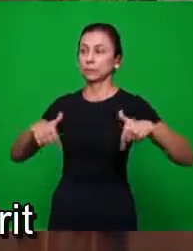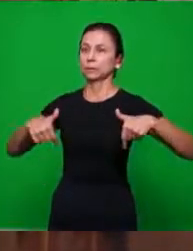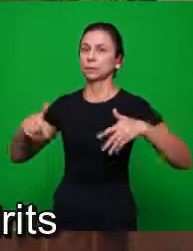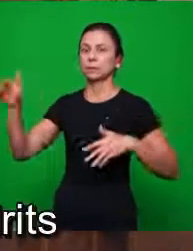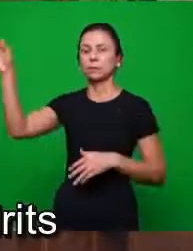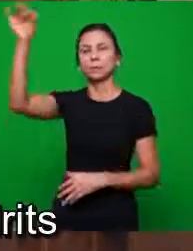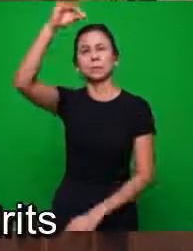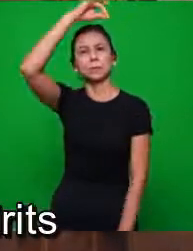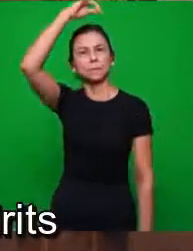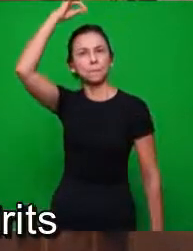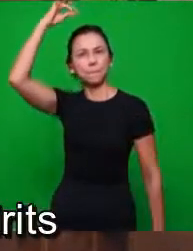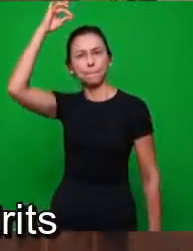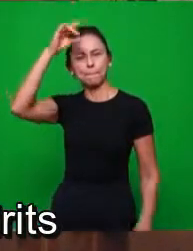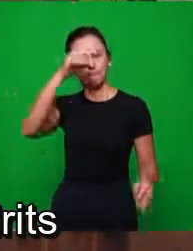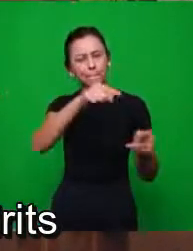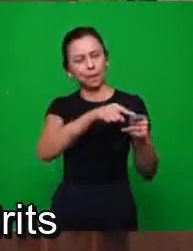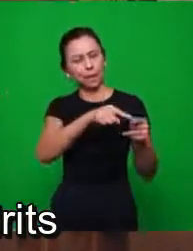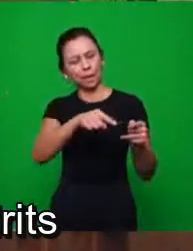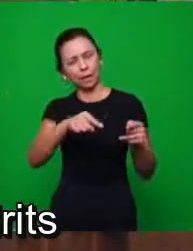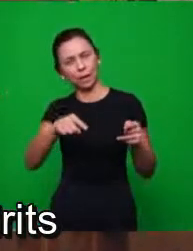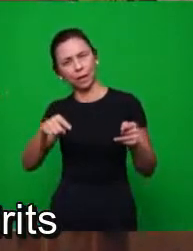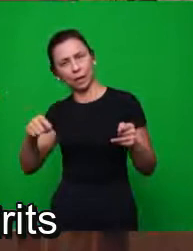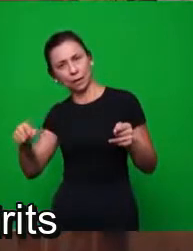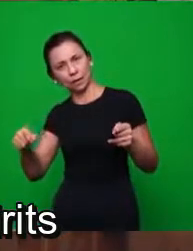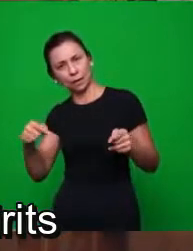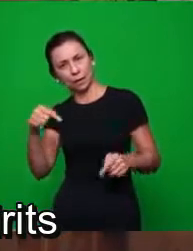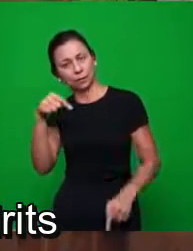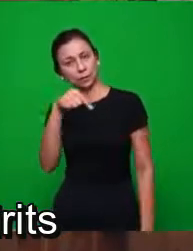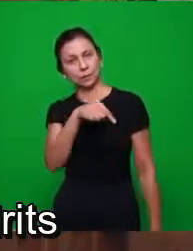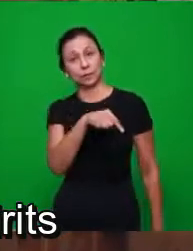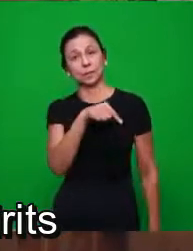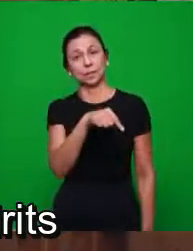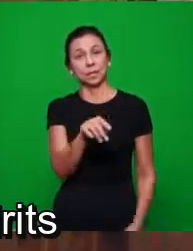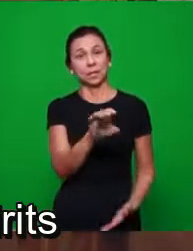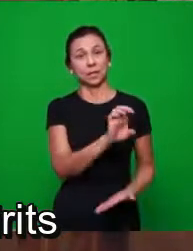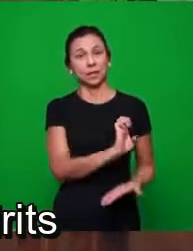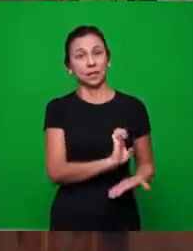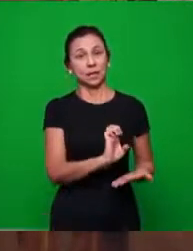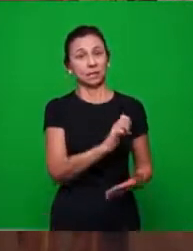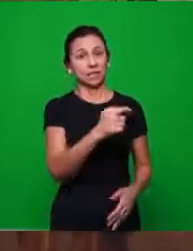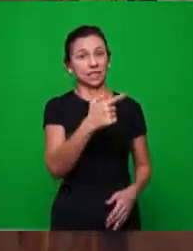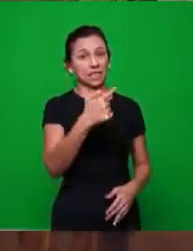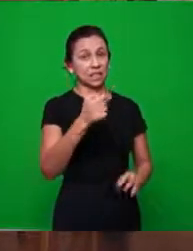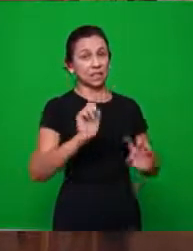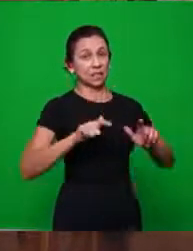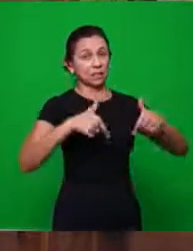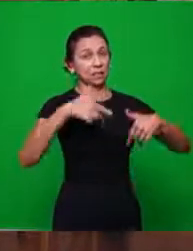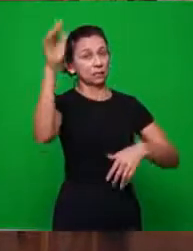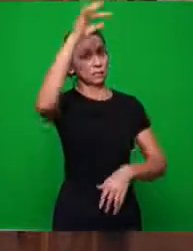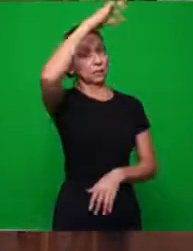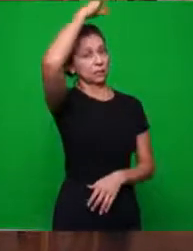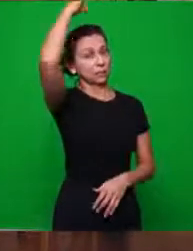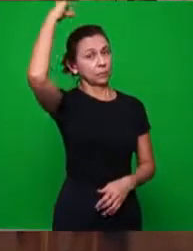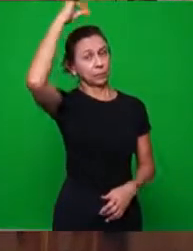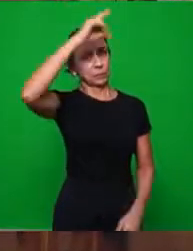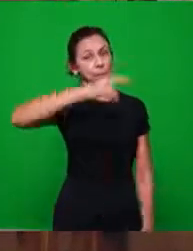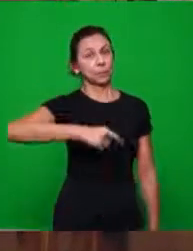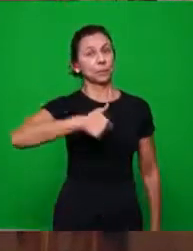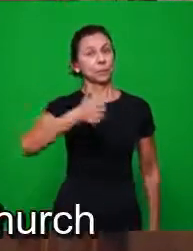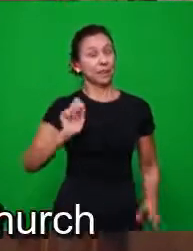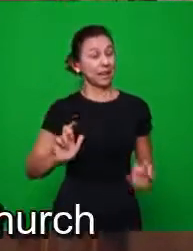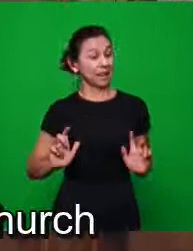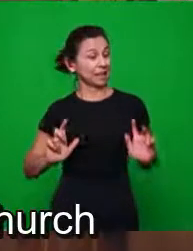Santo nesse período. Então, em Éfeso, dos sete Espíritos de Deus, a primeira grande